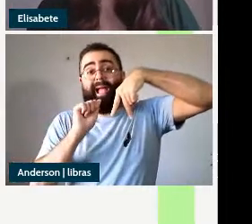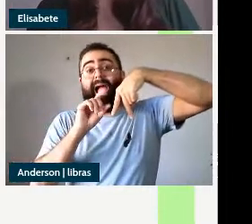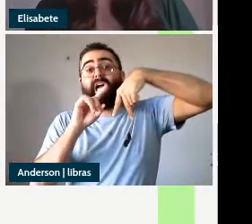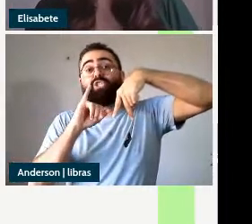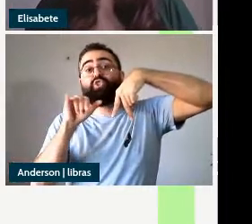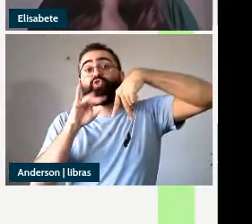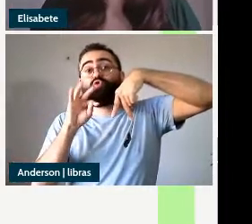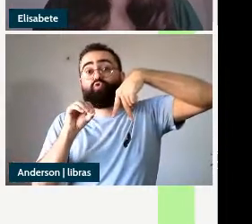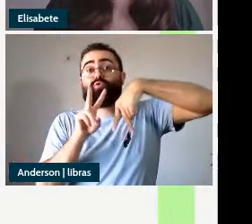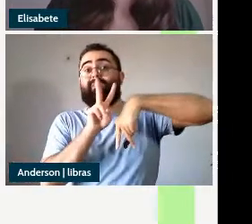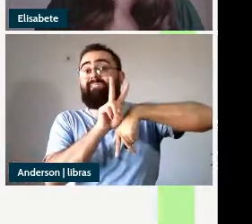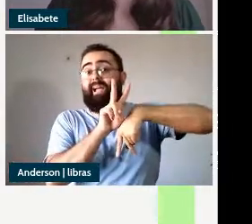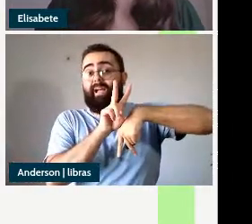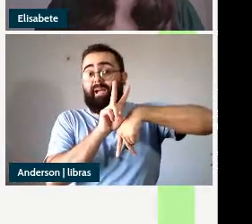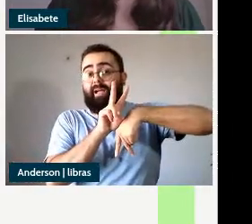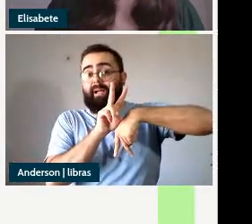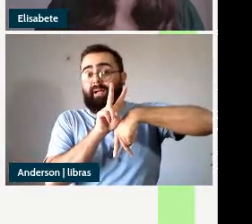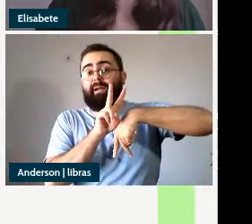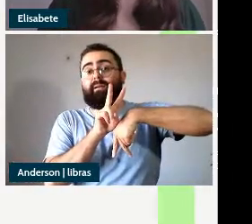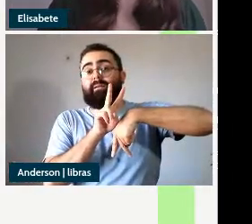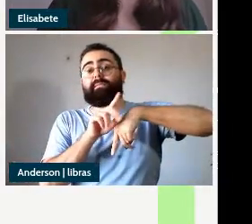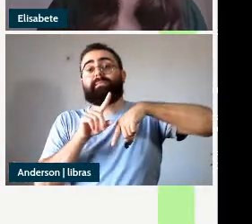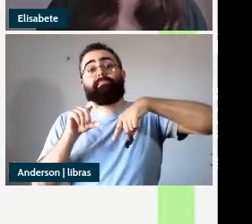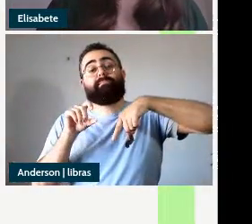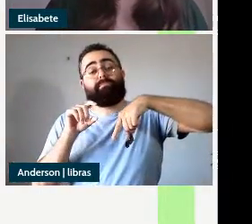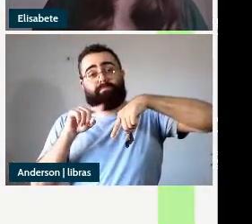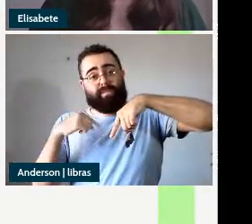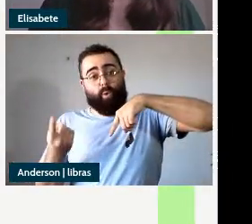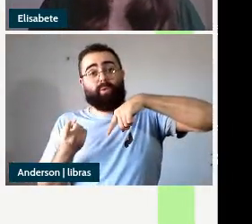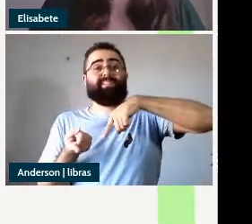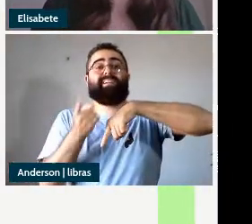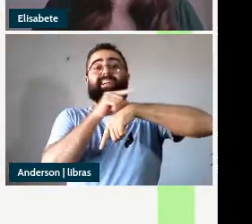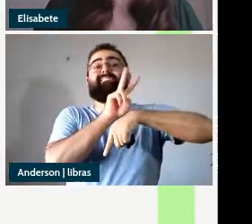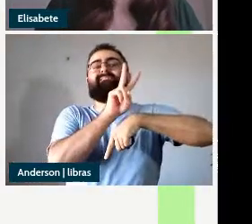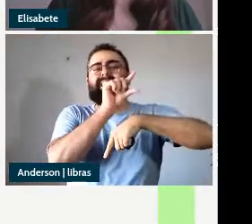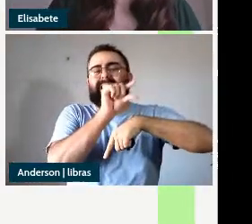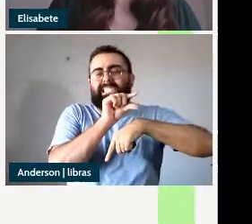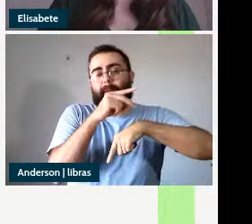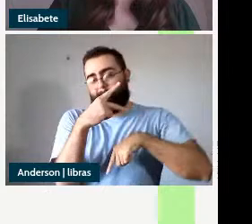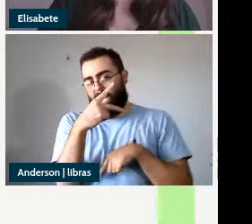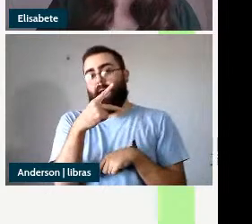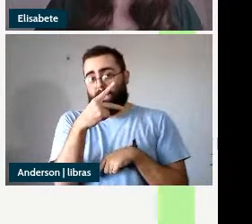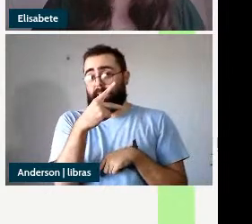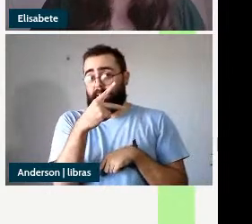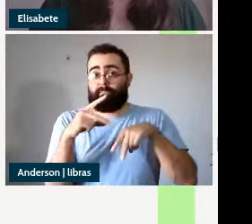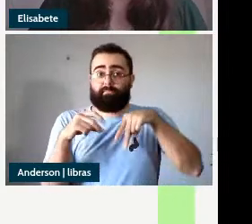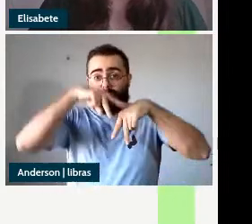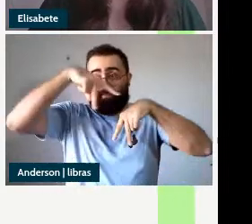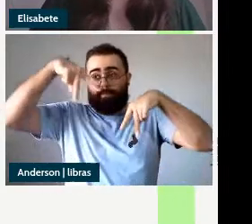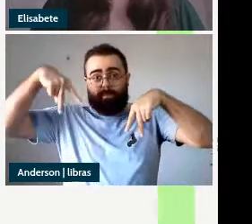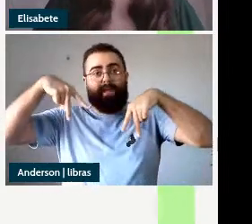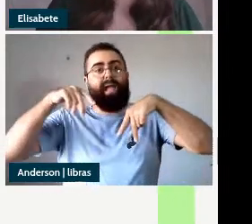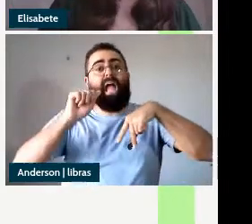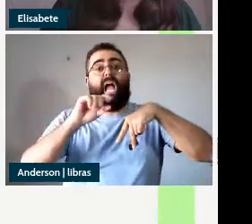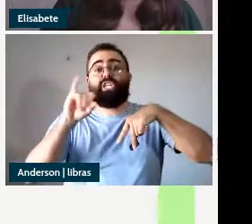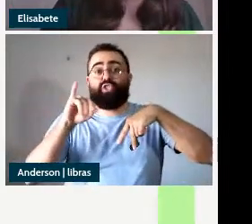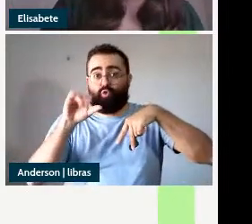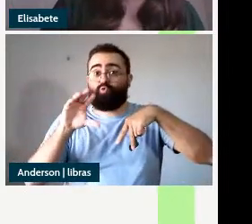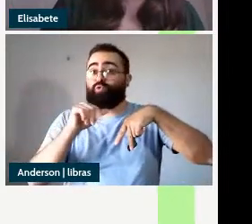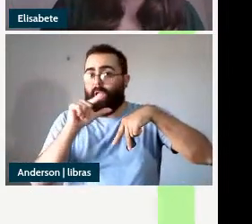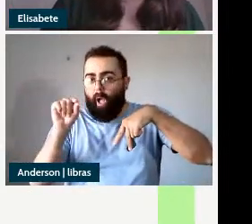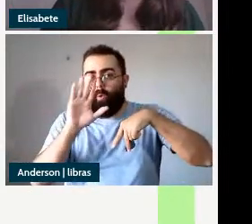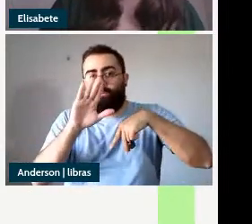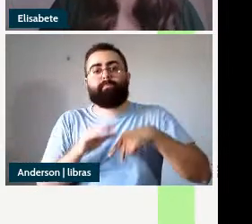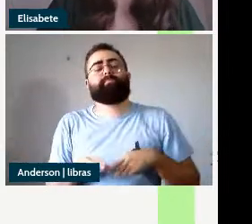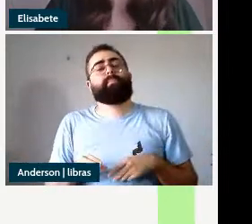small clause de sujeito se adjunge a Vzinho P também é um pressuposto que estamos adotando que o DP pode ter mais de um